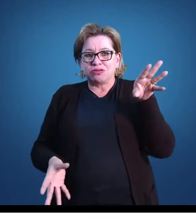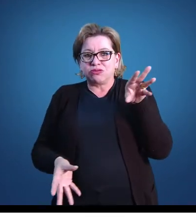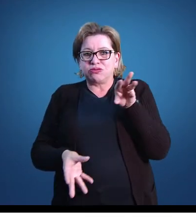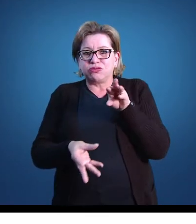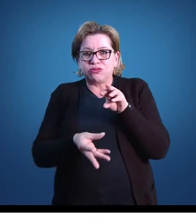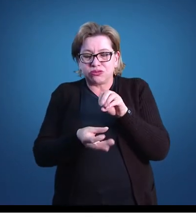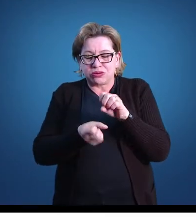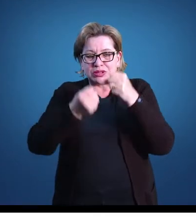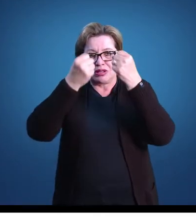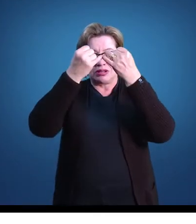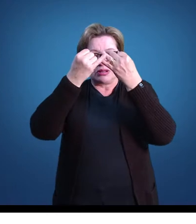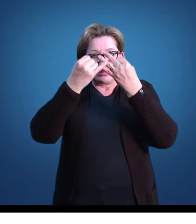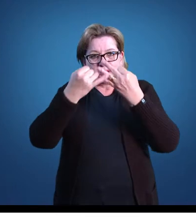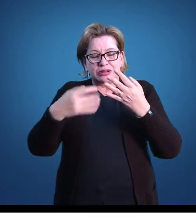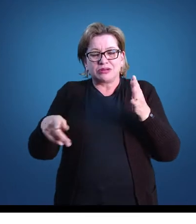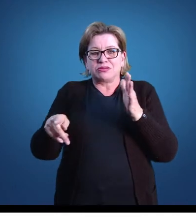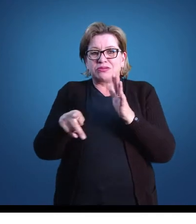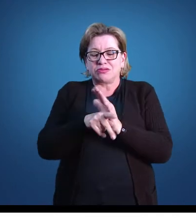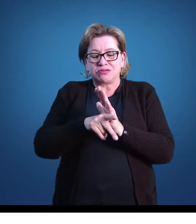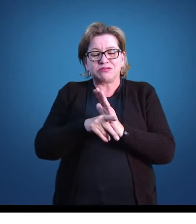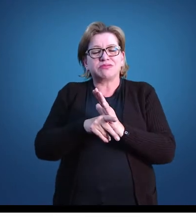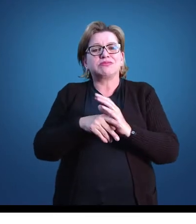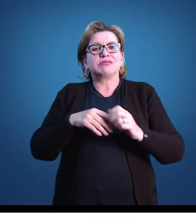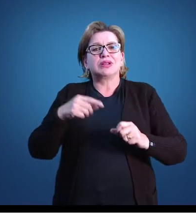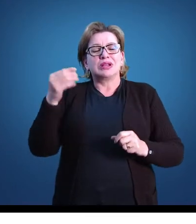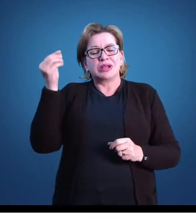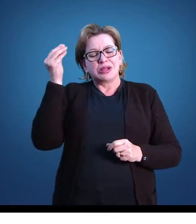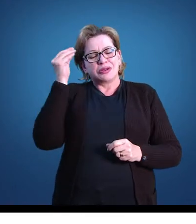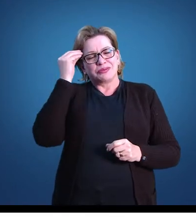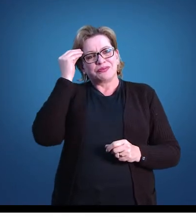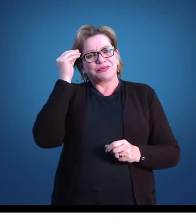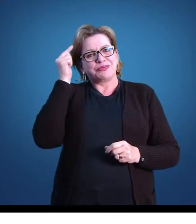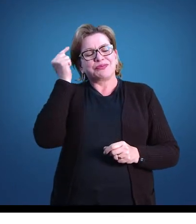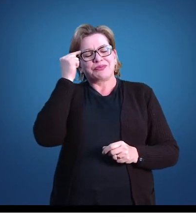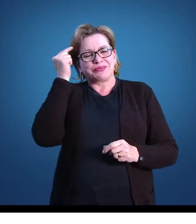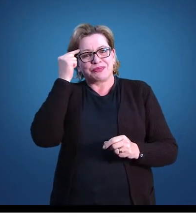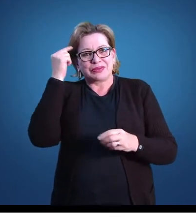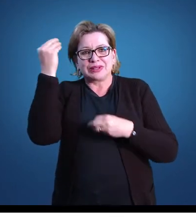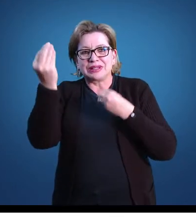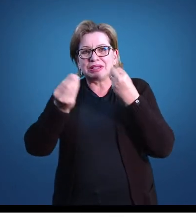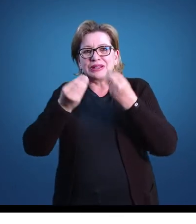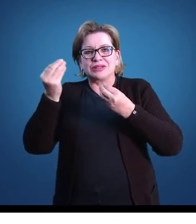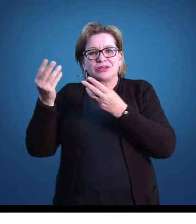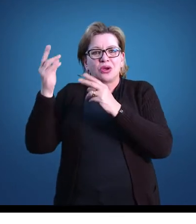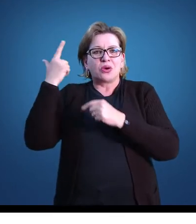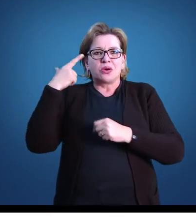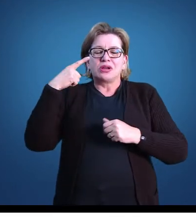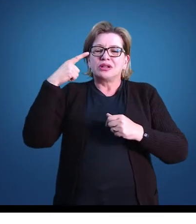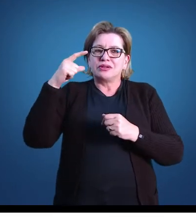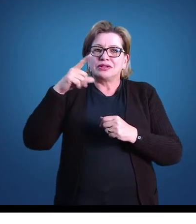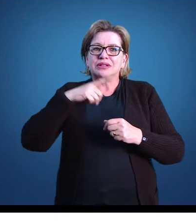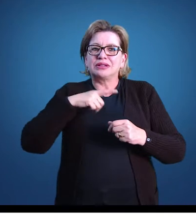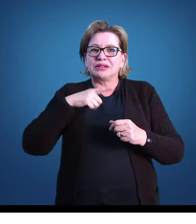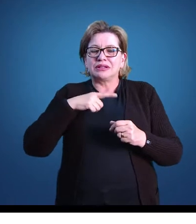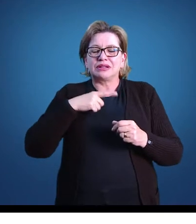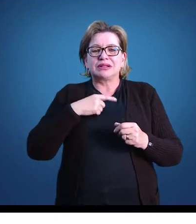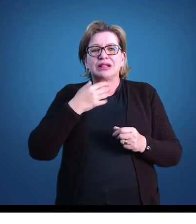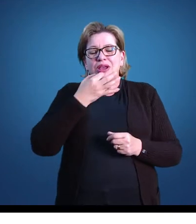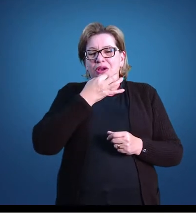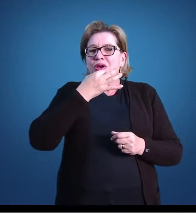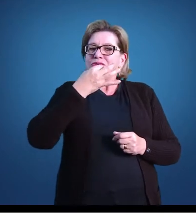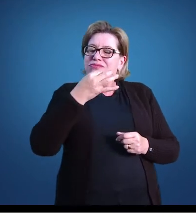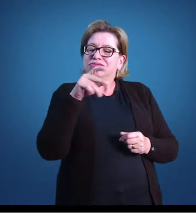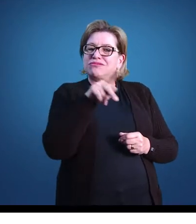explanação a respeito dessas concepções, contamos mais uma vez com a contribuição das professoras para que elas possam